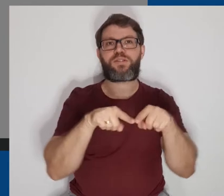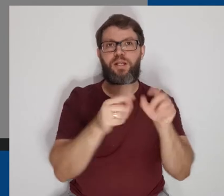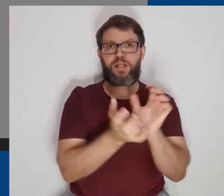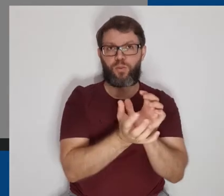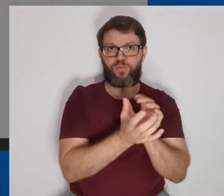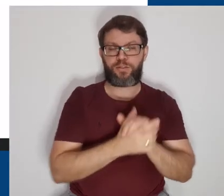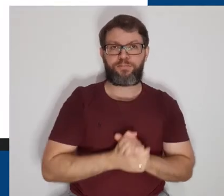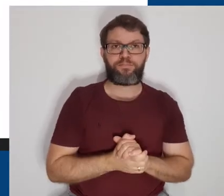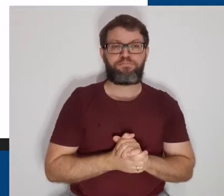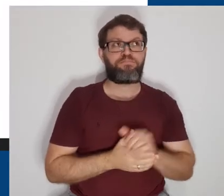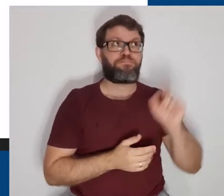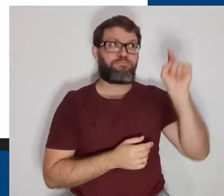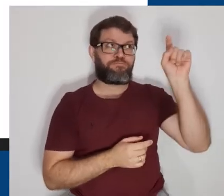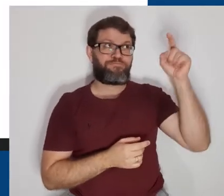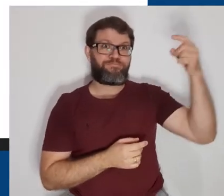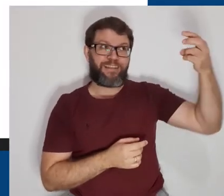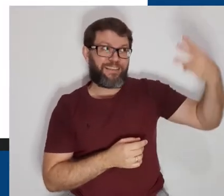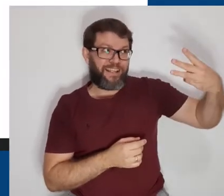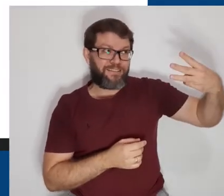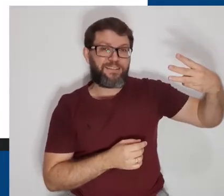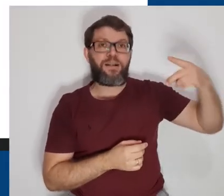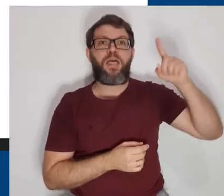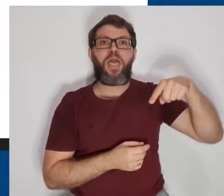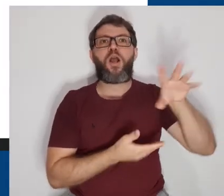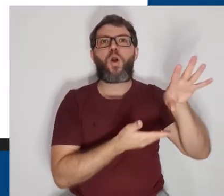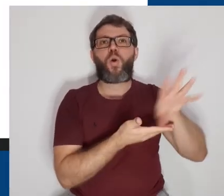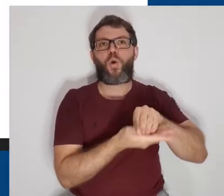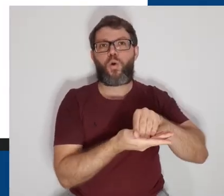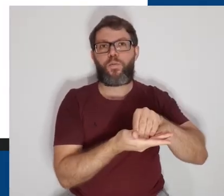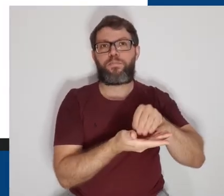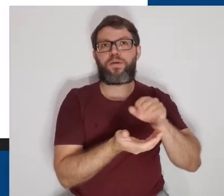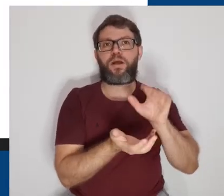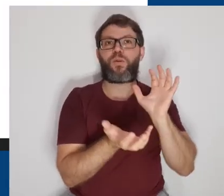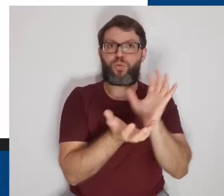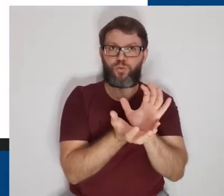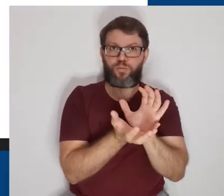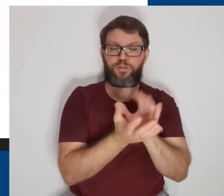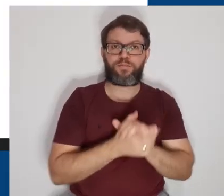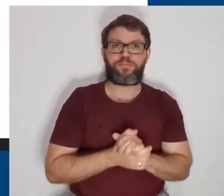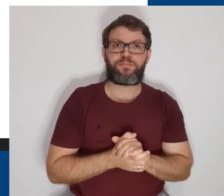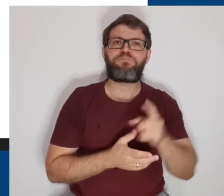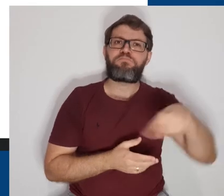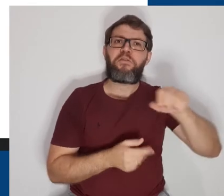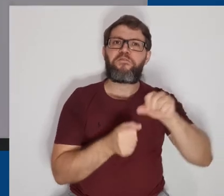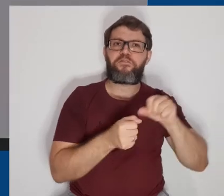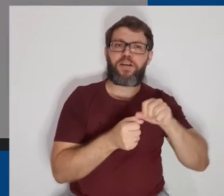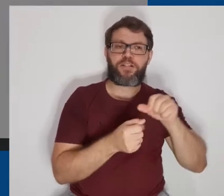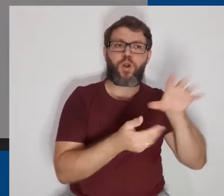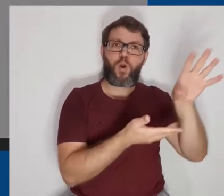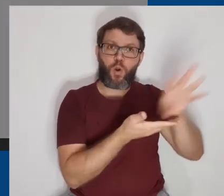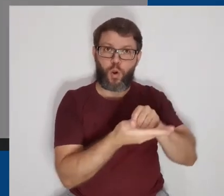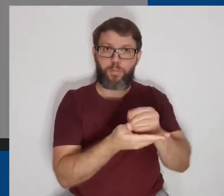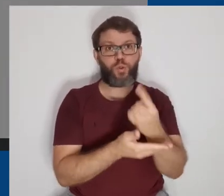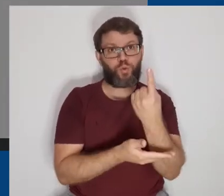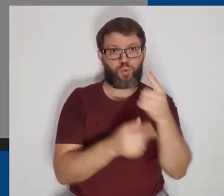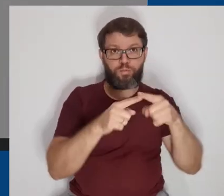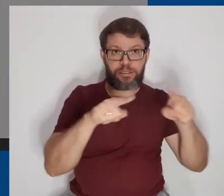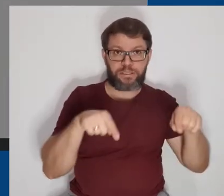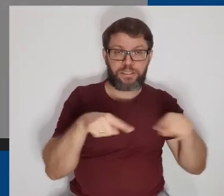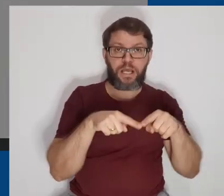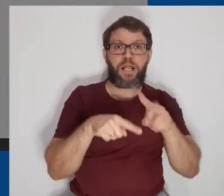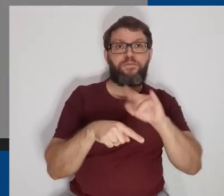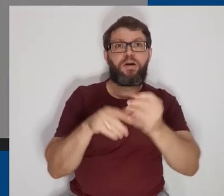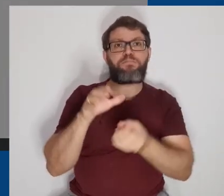A terceira opção de configuração é a de copiar uma turma. Quando fazemos a cópia de uma das nossas salas,